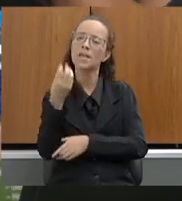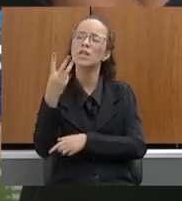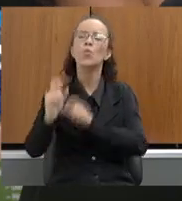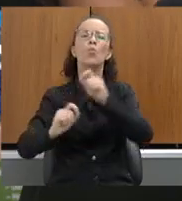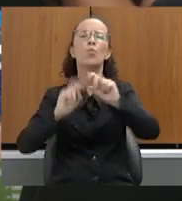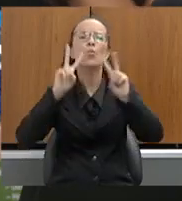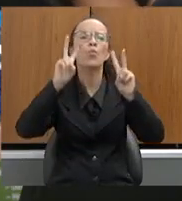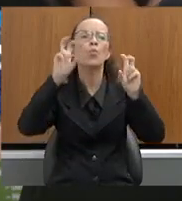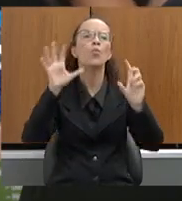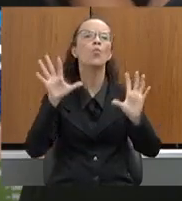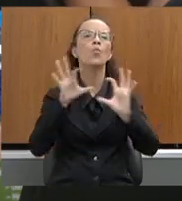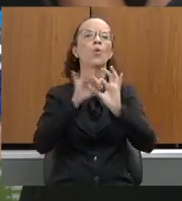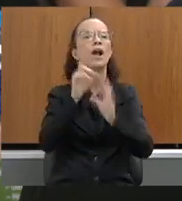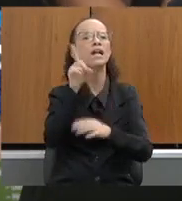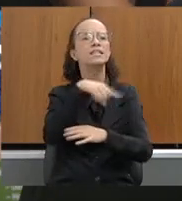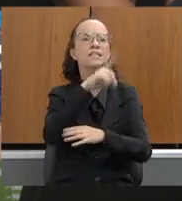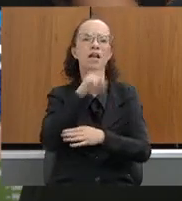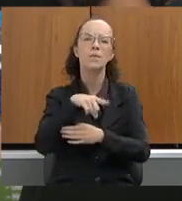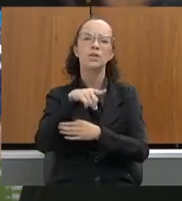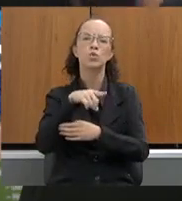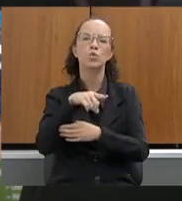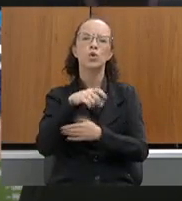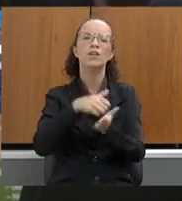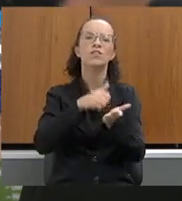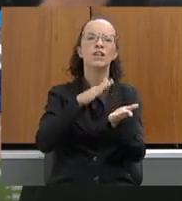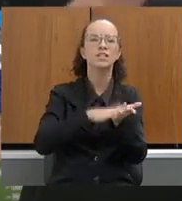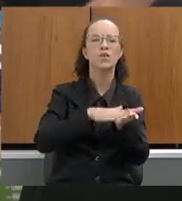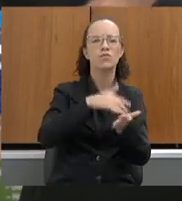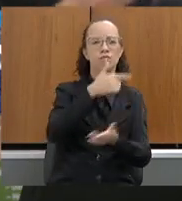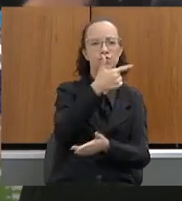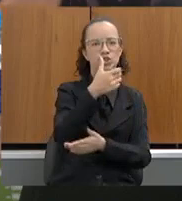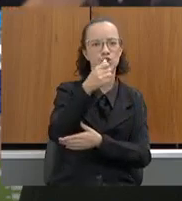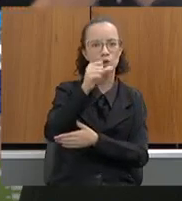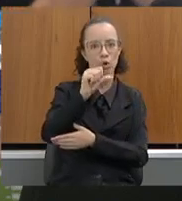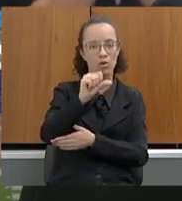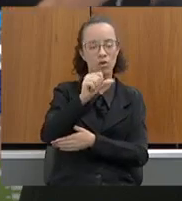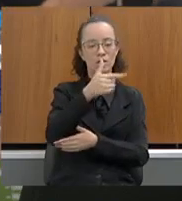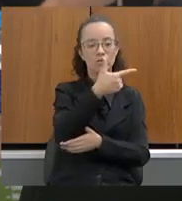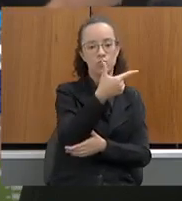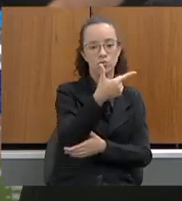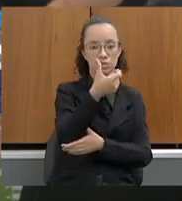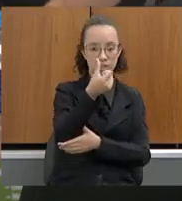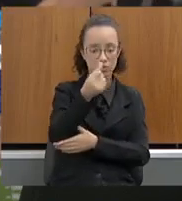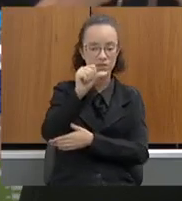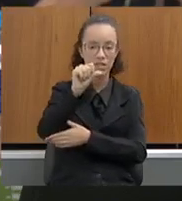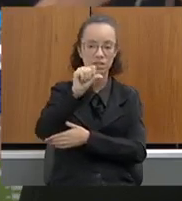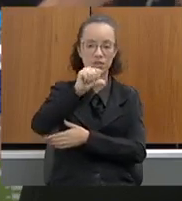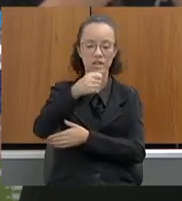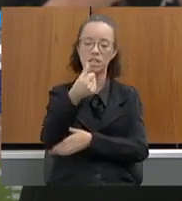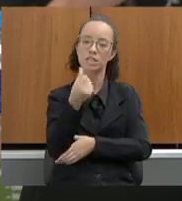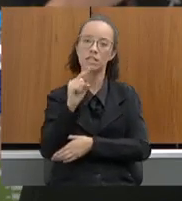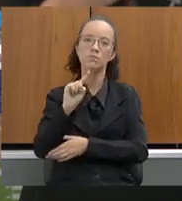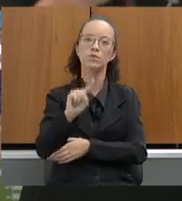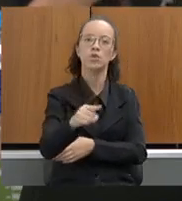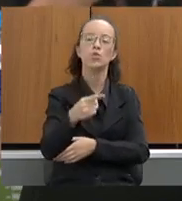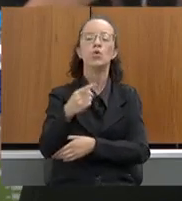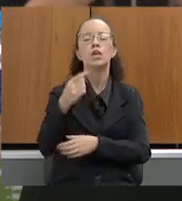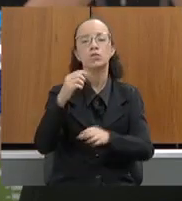ao auto de cancelamento do auto de fração nº 29.296.500, de 2022.